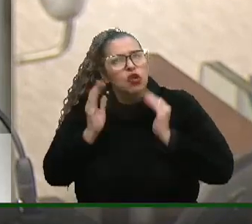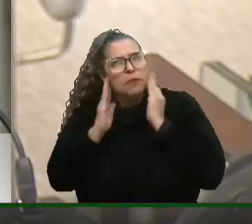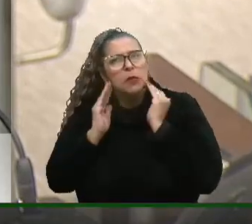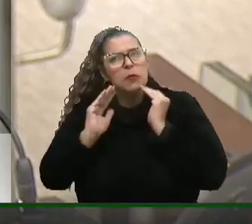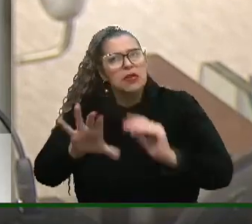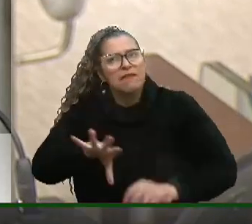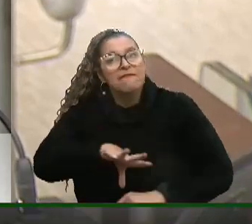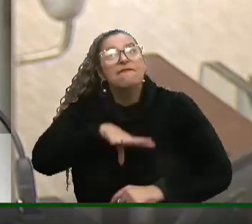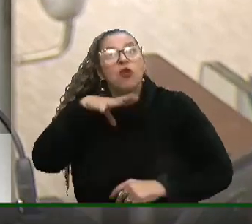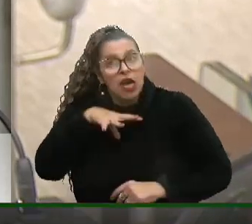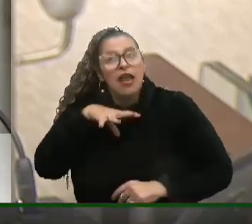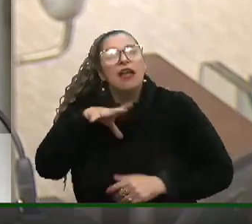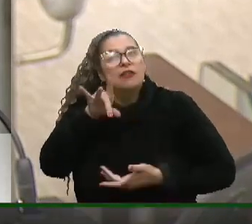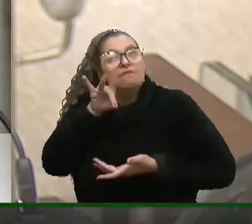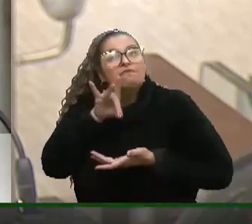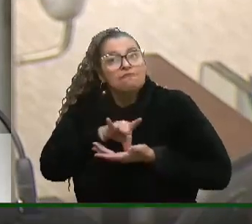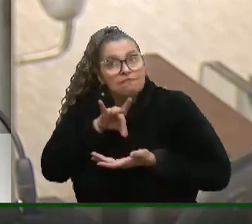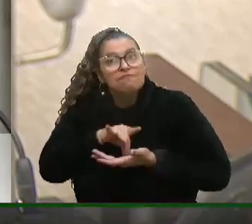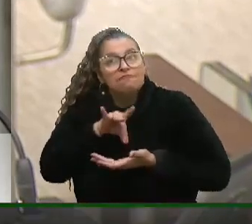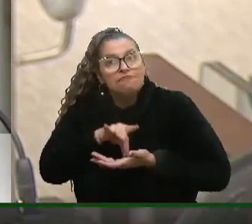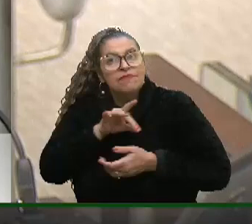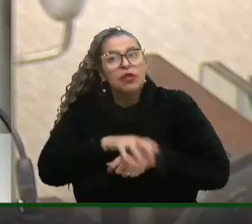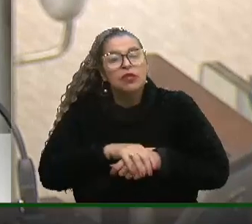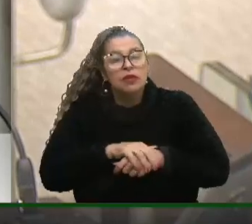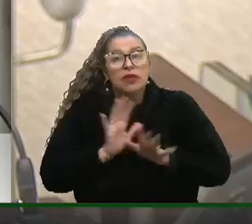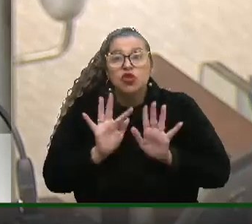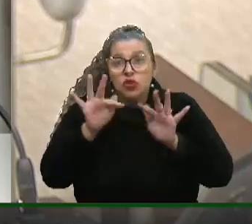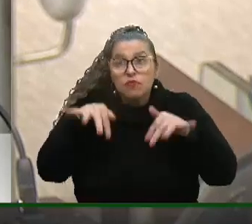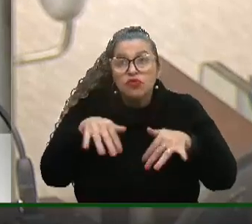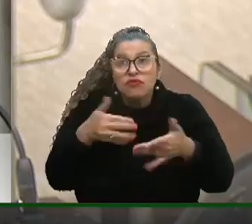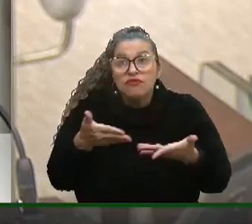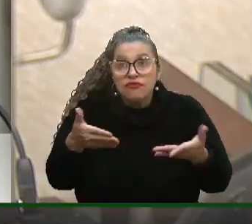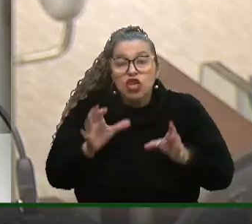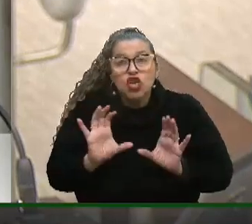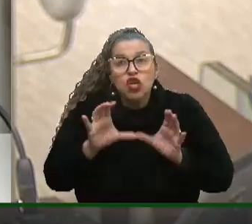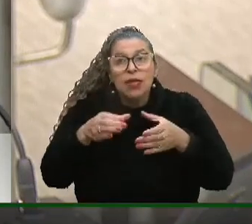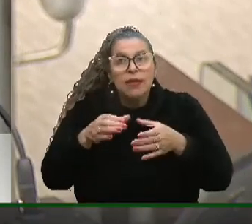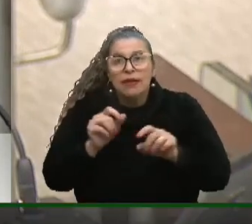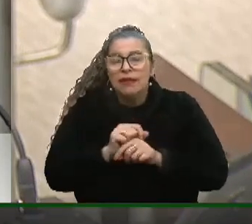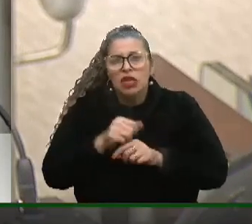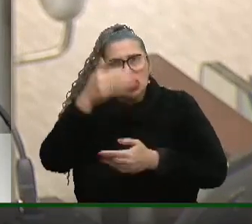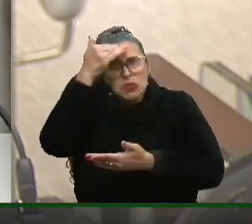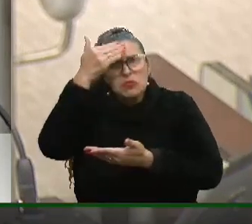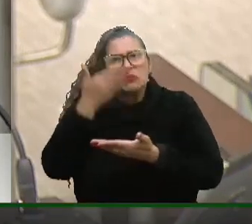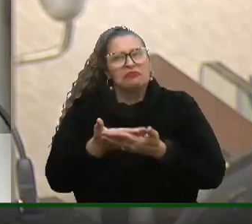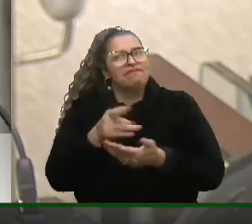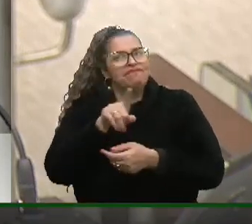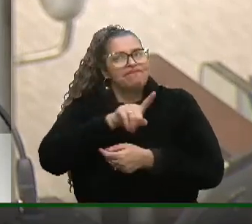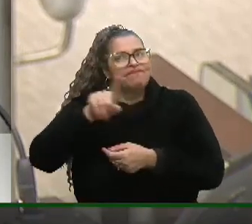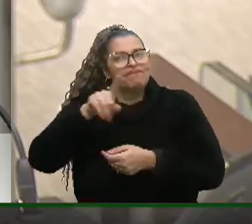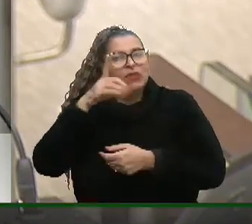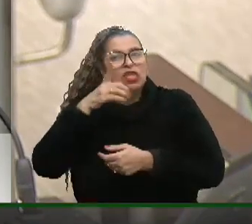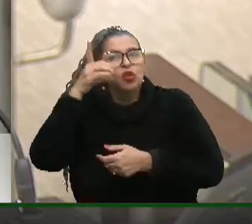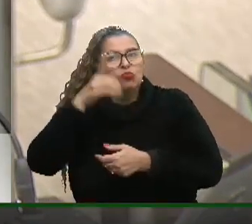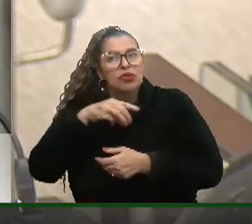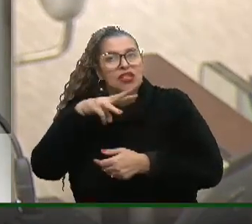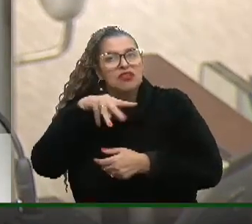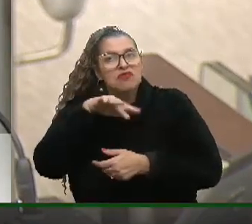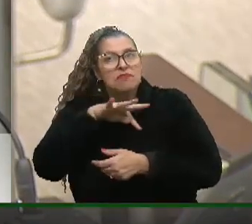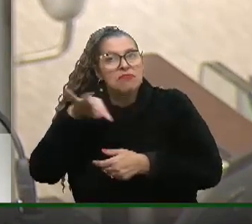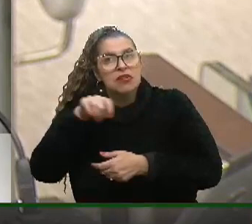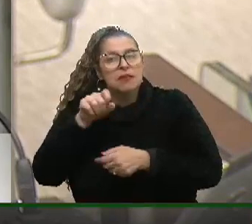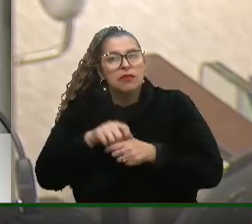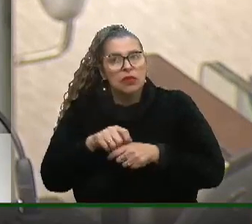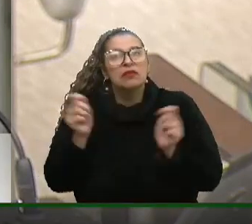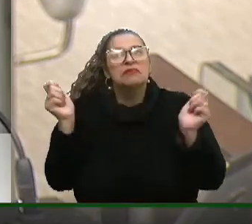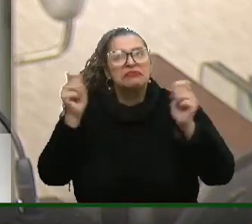coragem e verdade, deputado. E, por fim, caros colegas, eu não quero acreditar que o deputado Matheus Vesp tenha